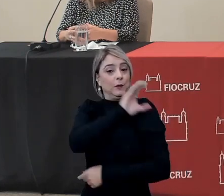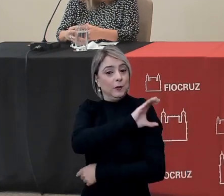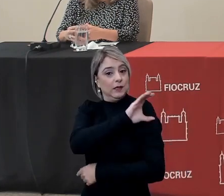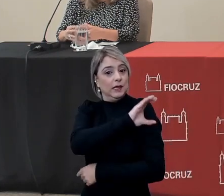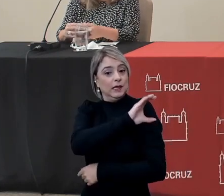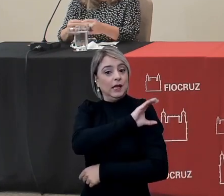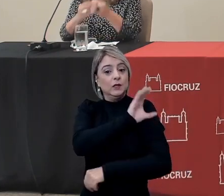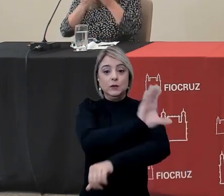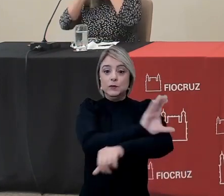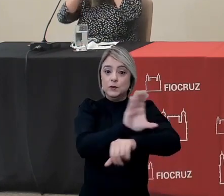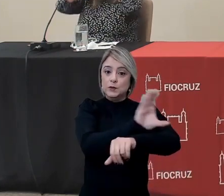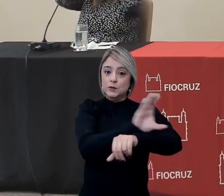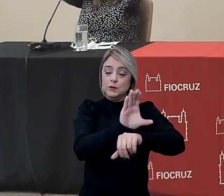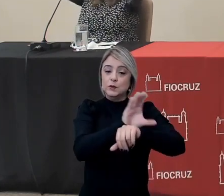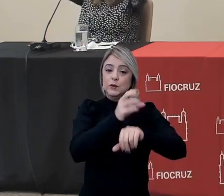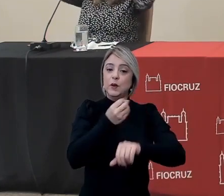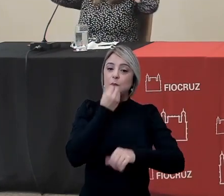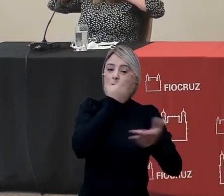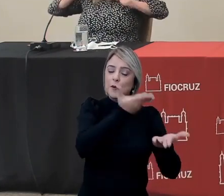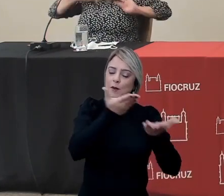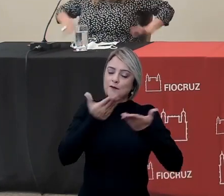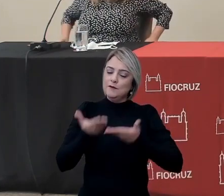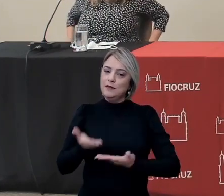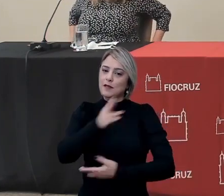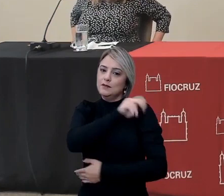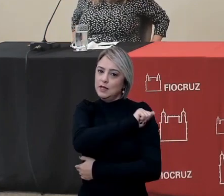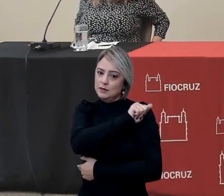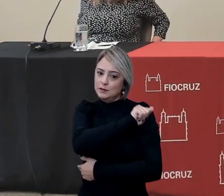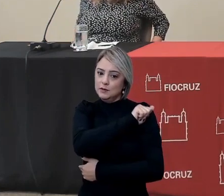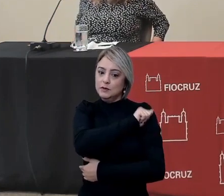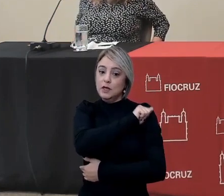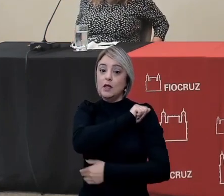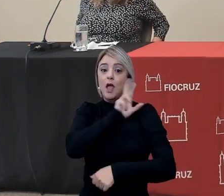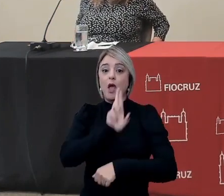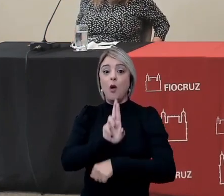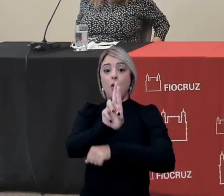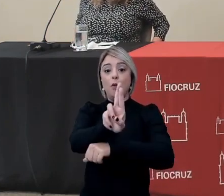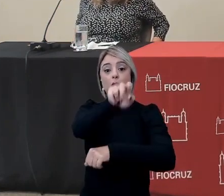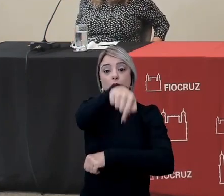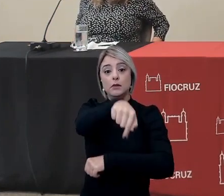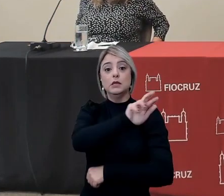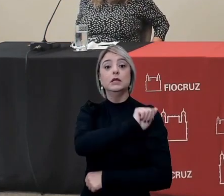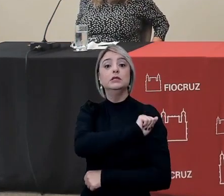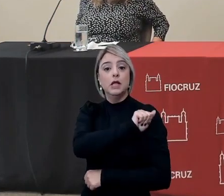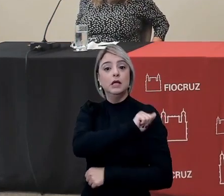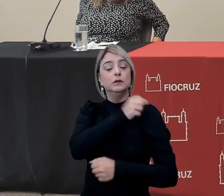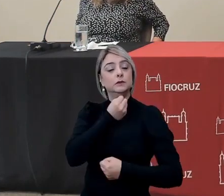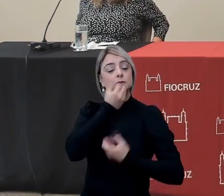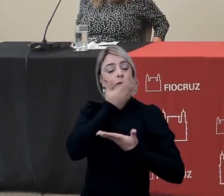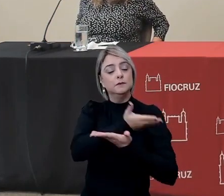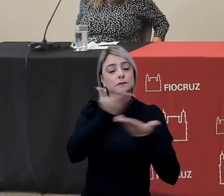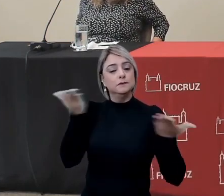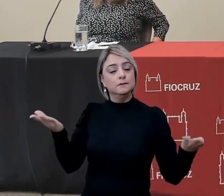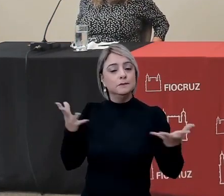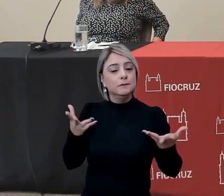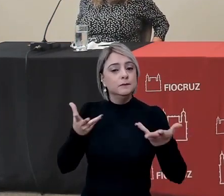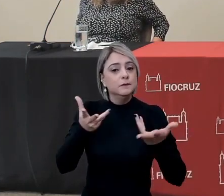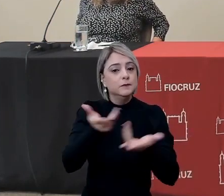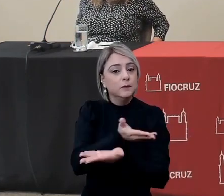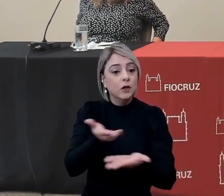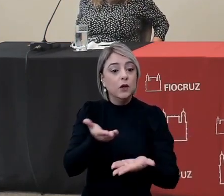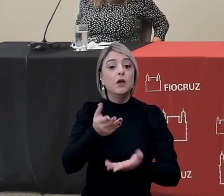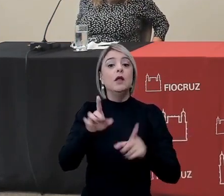dos cursos de boas-vindas para os discentes, uma representante discente com fala de boas-vindas para todos vocês,